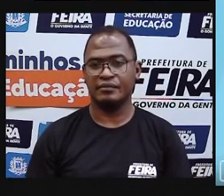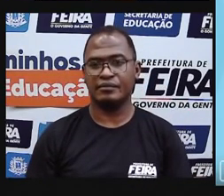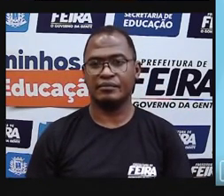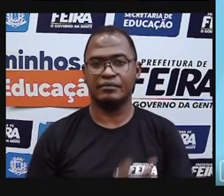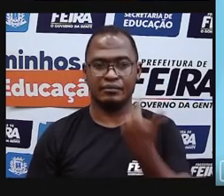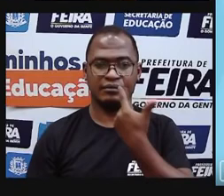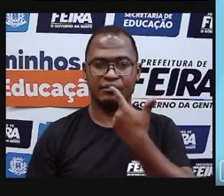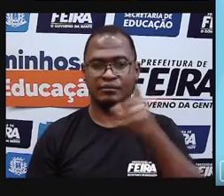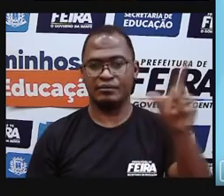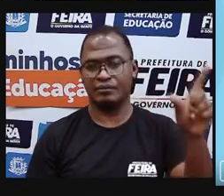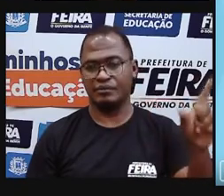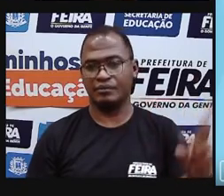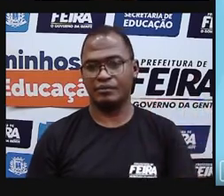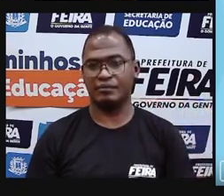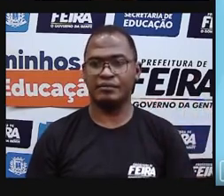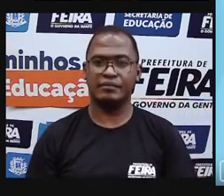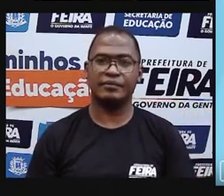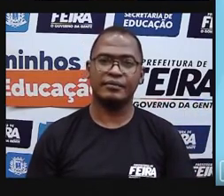Vamos para a próxima?